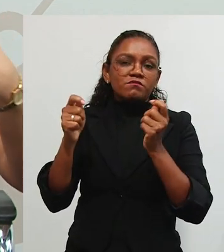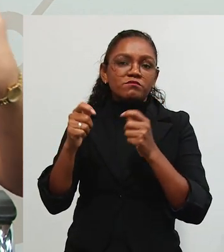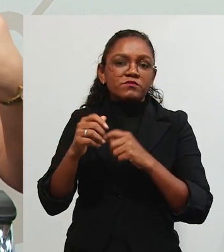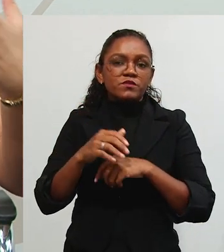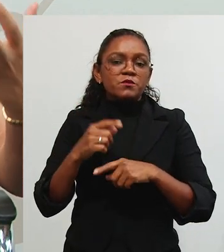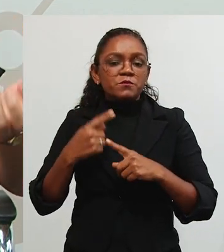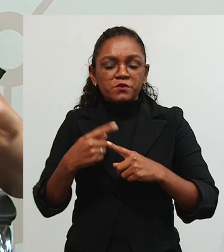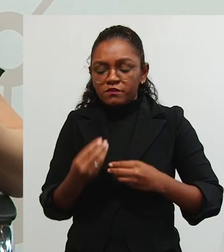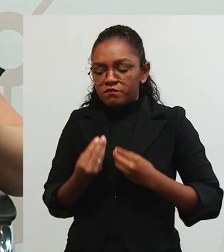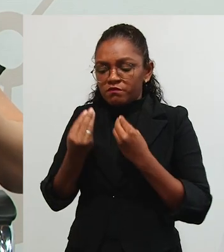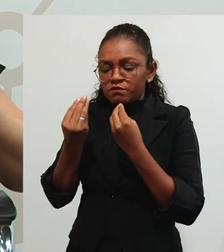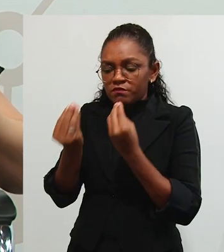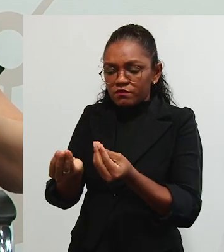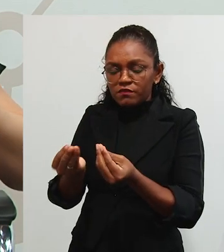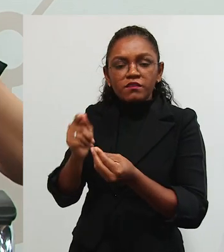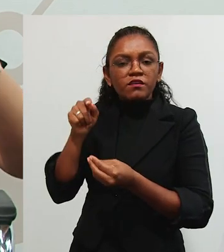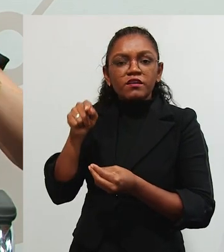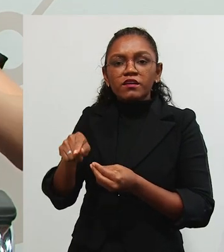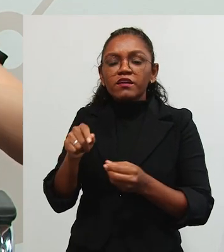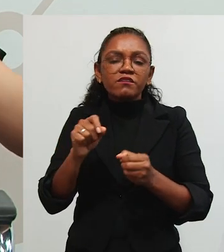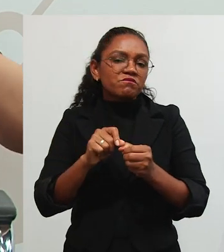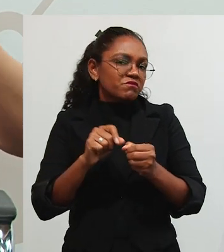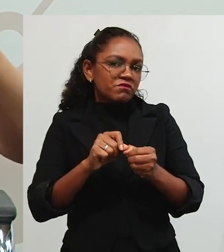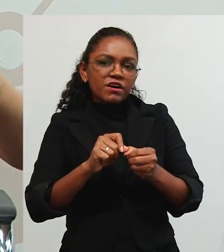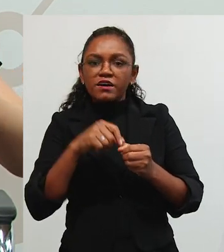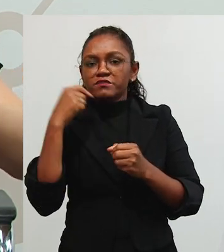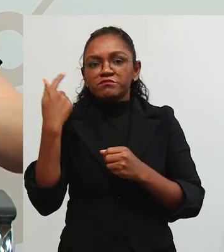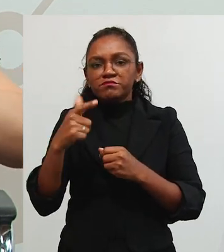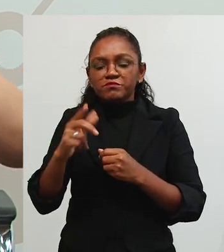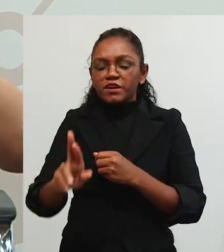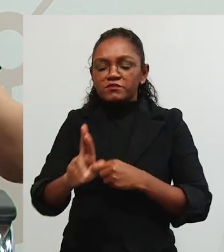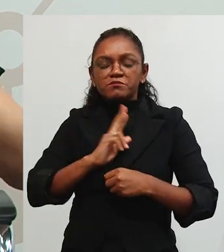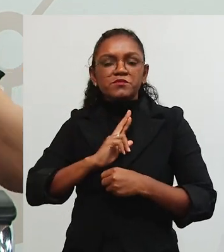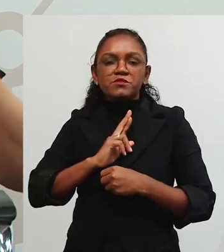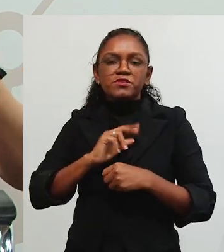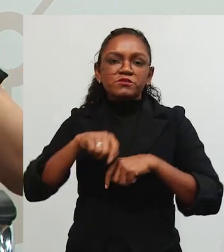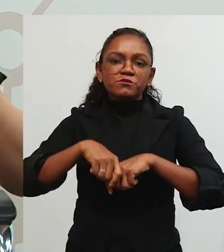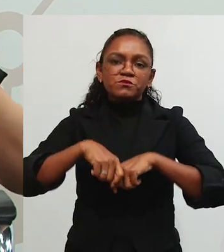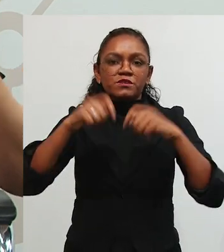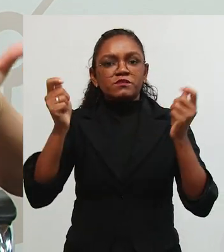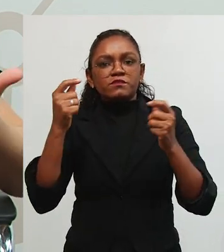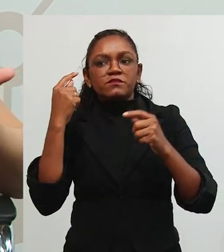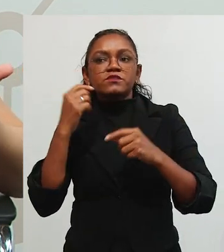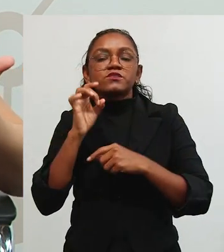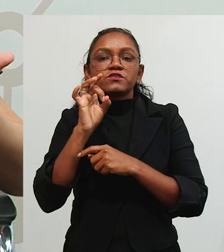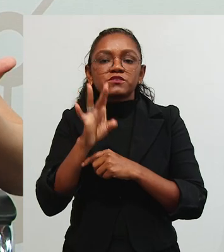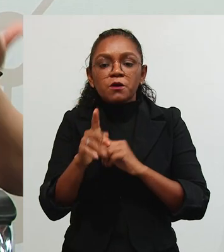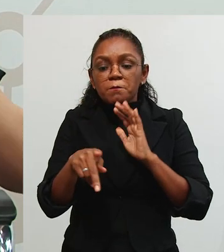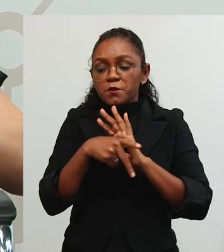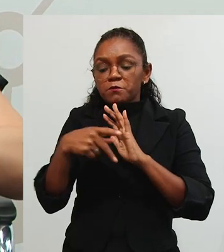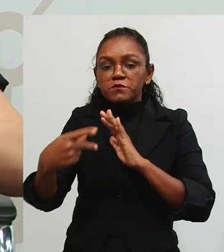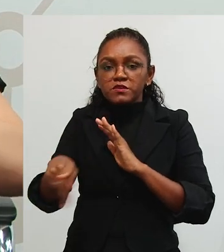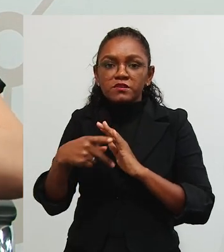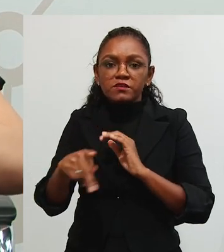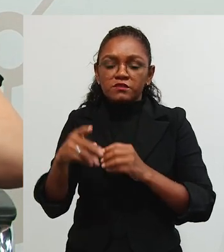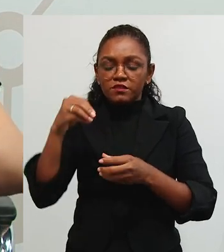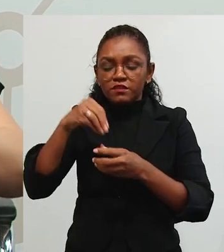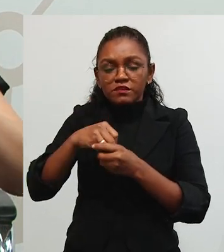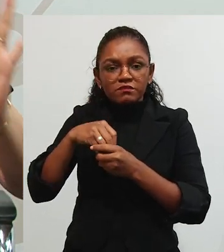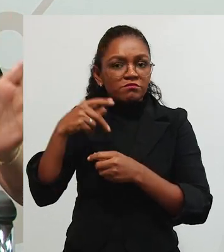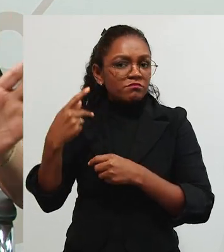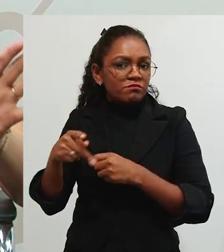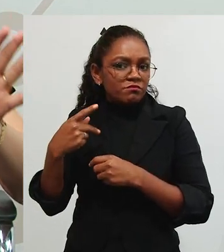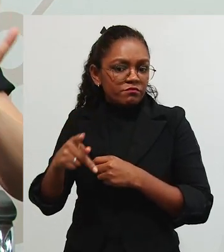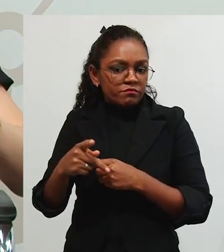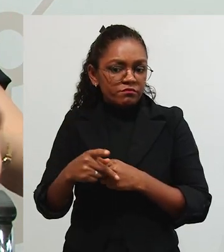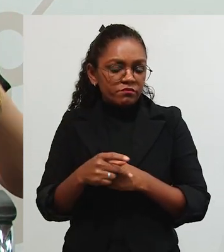nada mais desse aluno, né? Tudo que eu proporcionar para esse aluno, ele não vai me dar retorno. Ele só vai me dar retorno daquilo